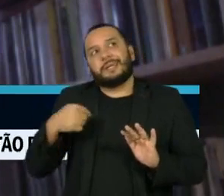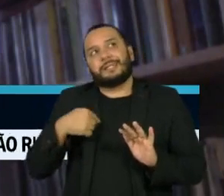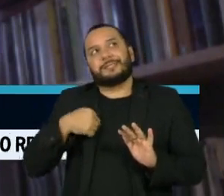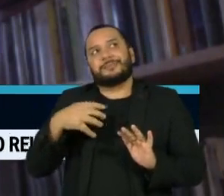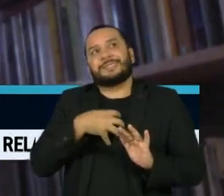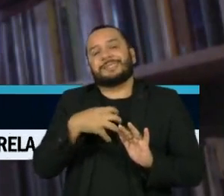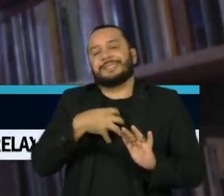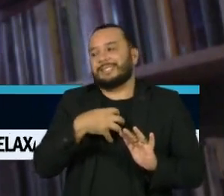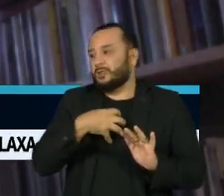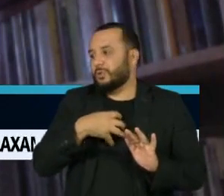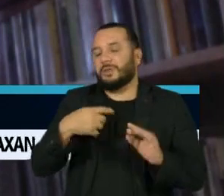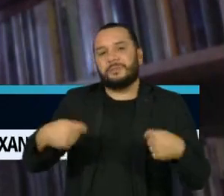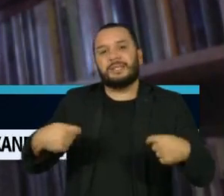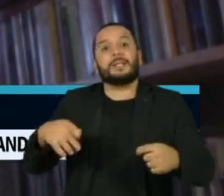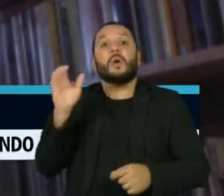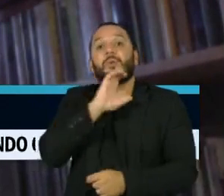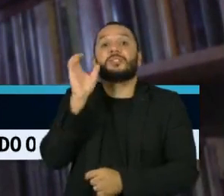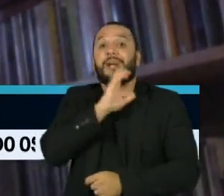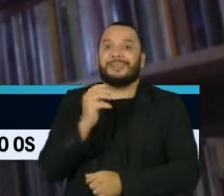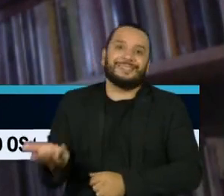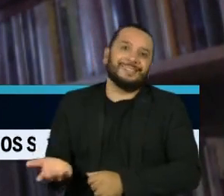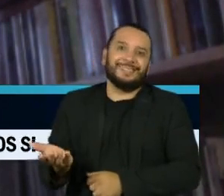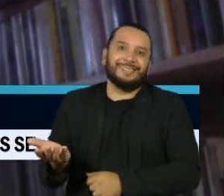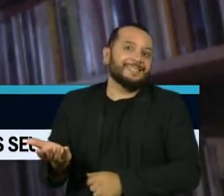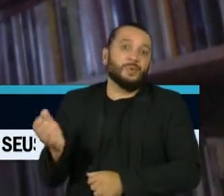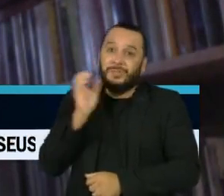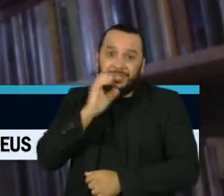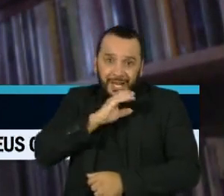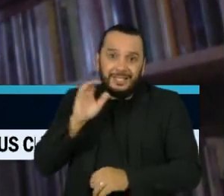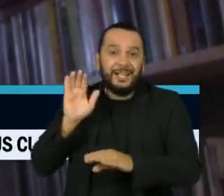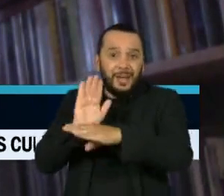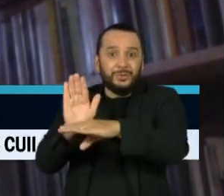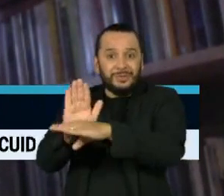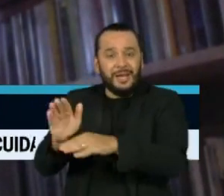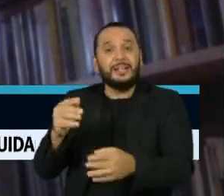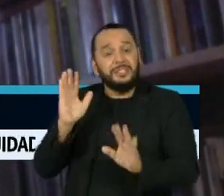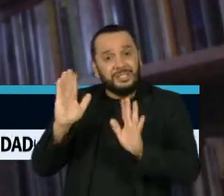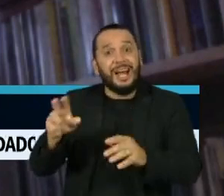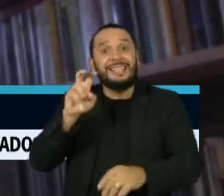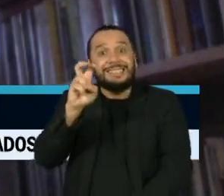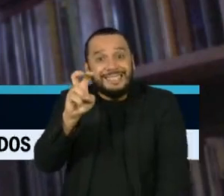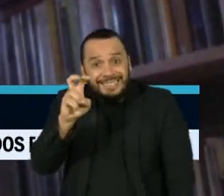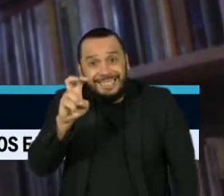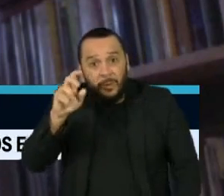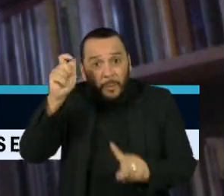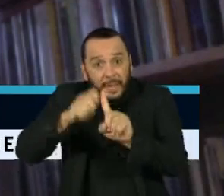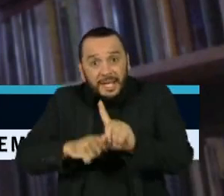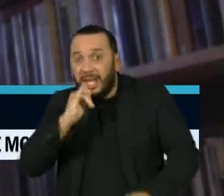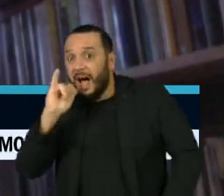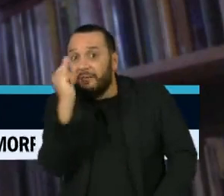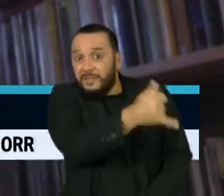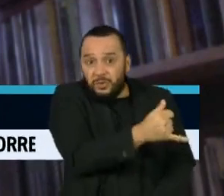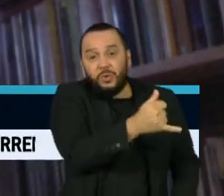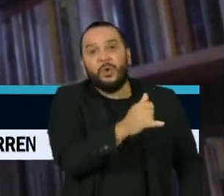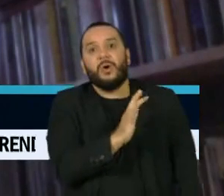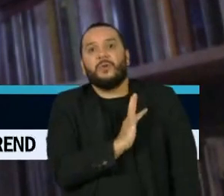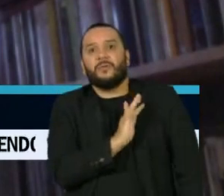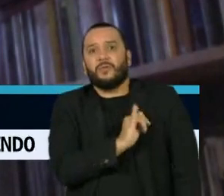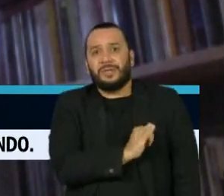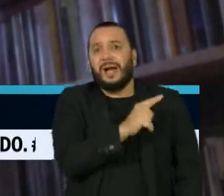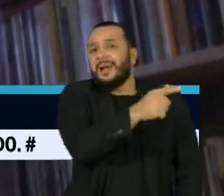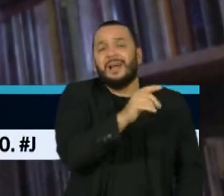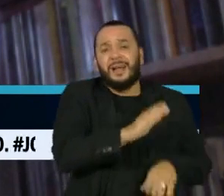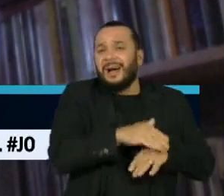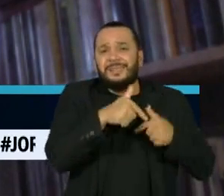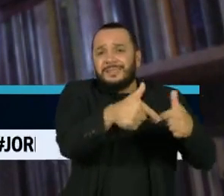uma urgência que a gente não vê acontecer. Faz cinco meses que a FUNAI foi notificada. Se viu